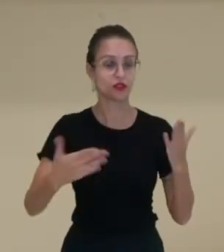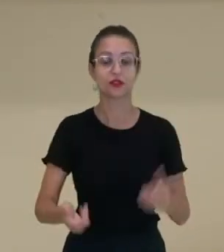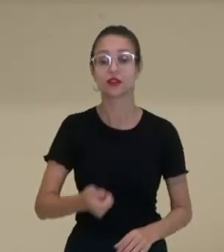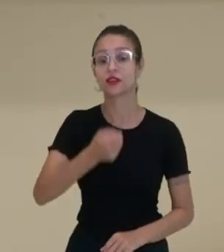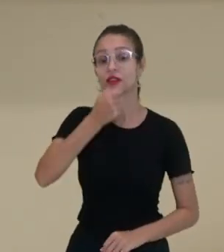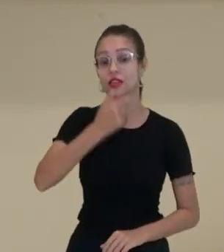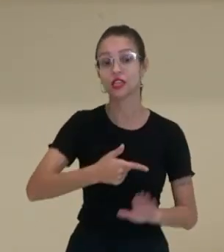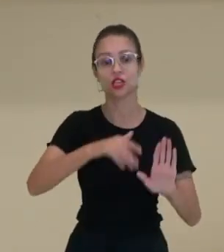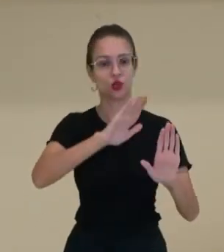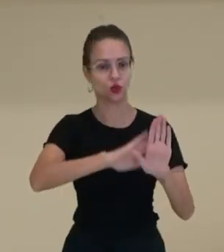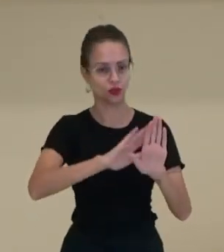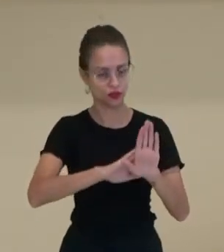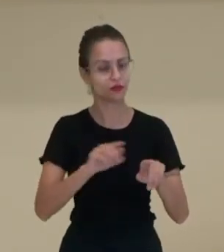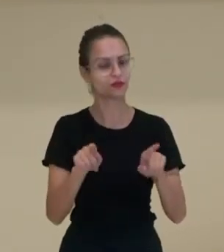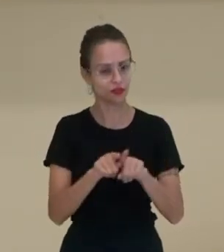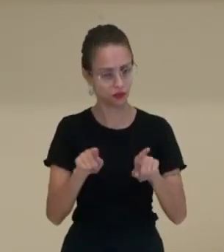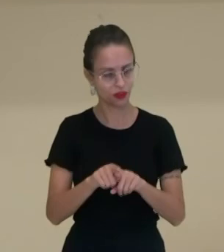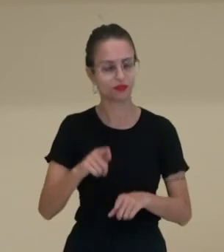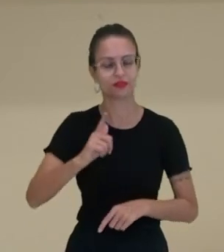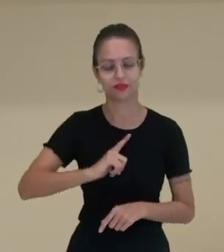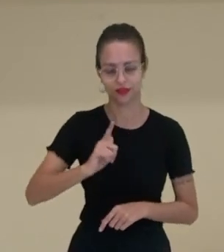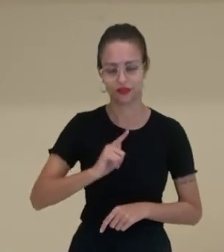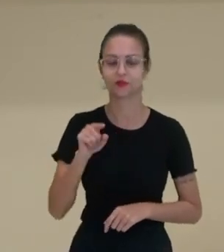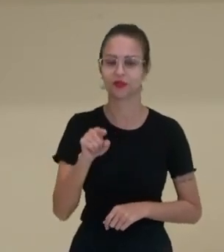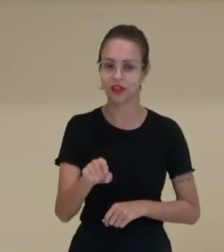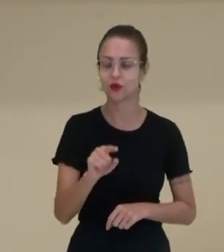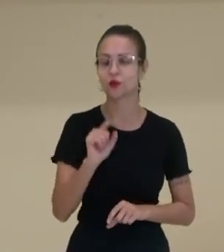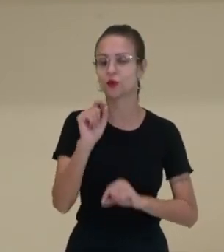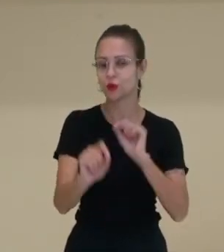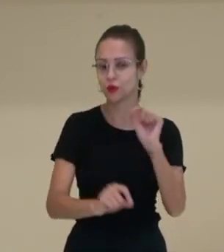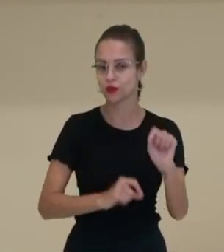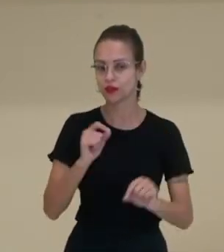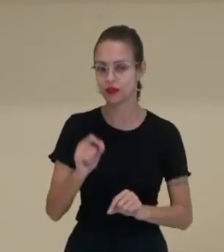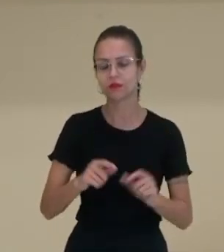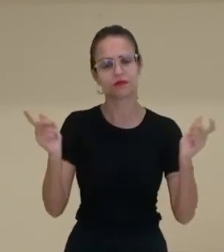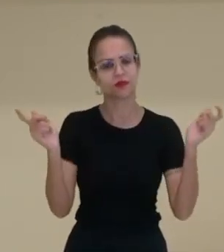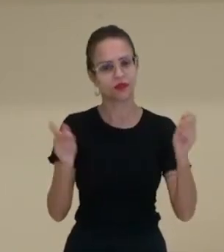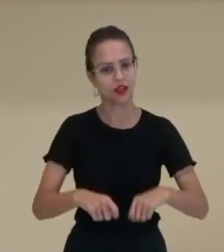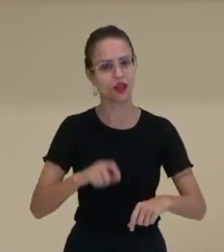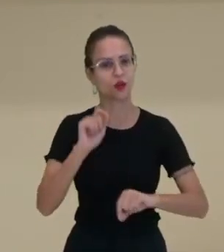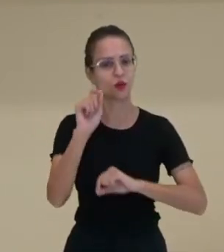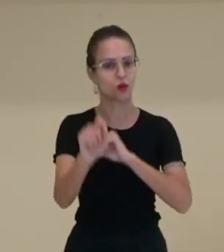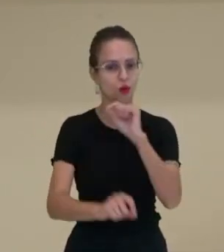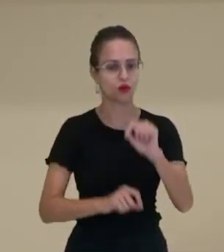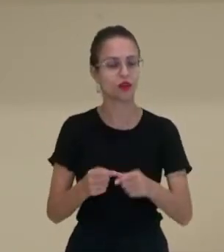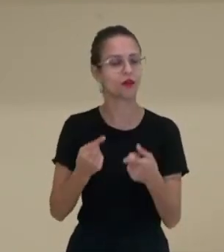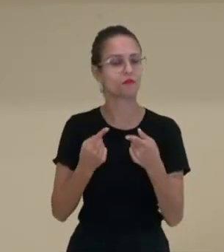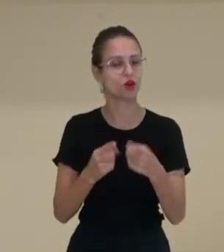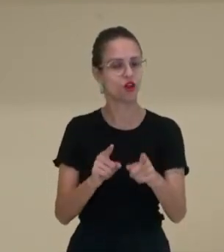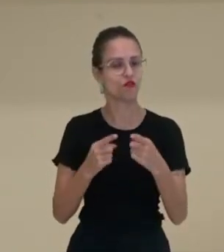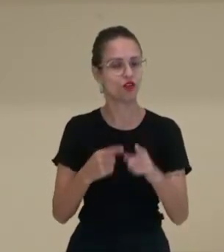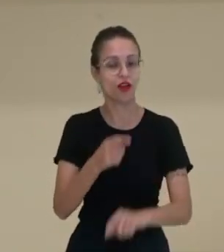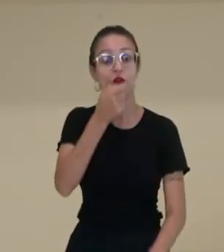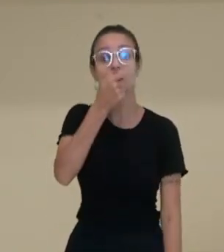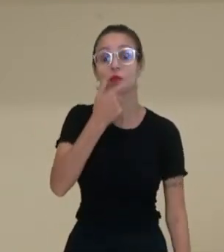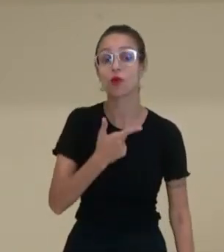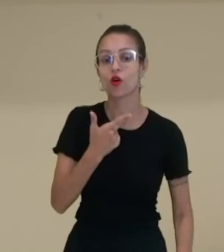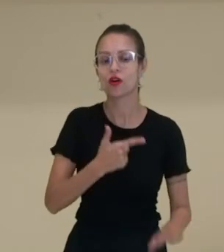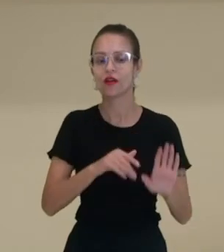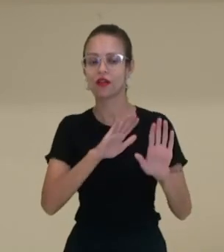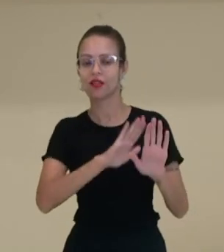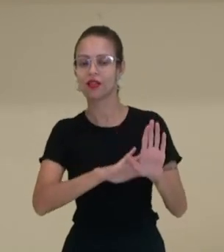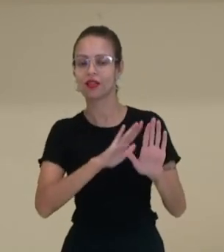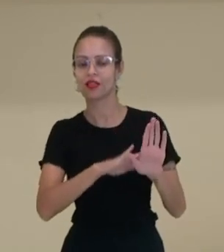ironia não é diferente, né? Ela também traz ali uma possibilidade de provocar um humor de uma forma